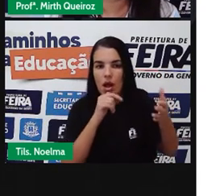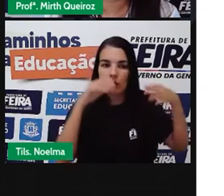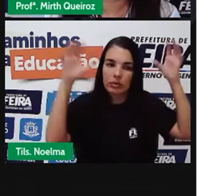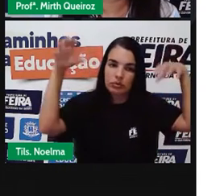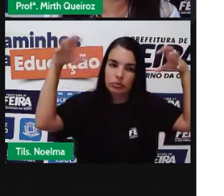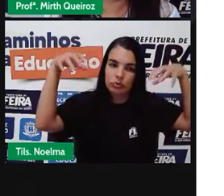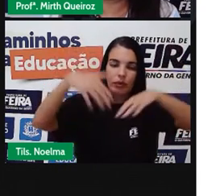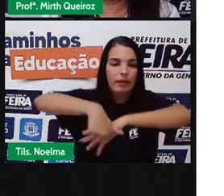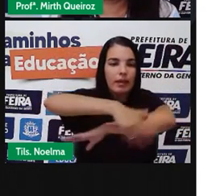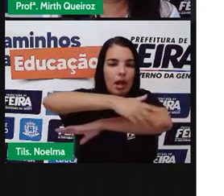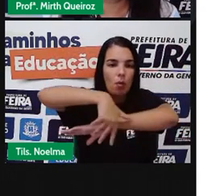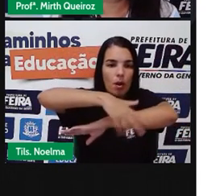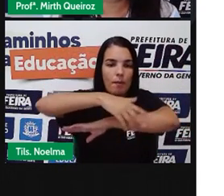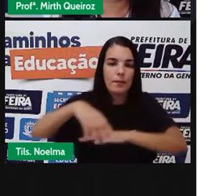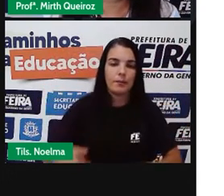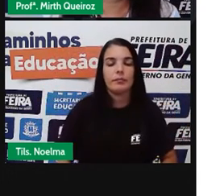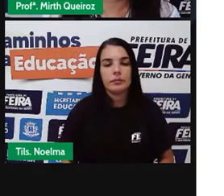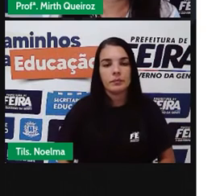urbanas, né?